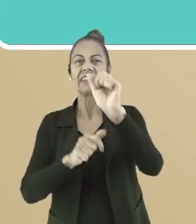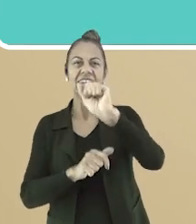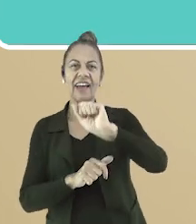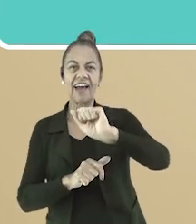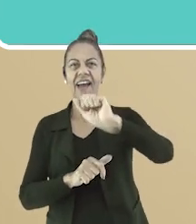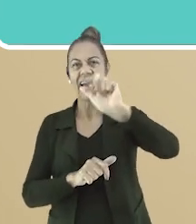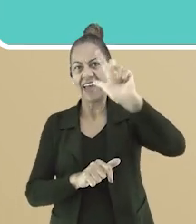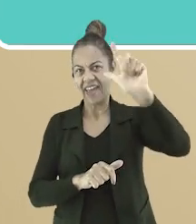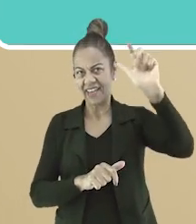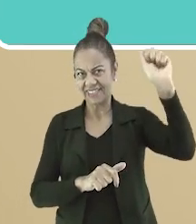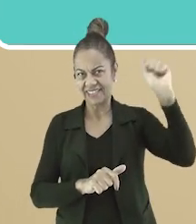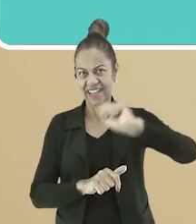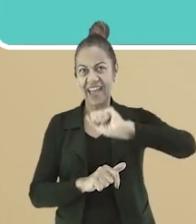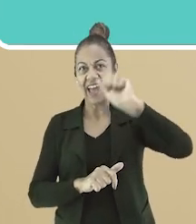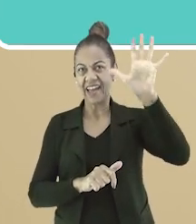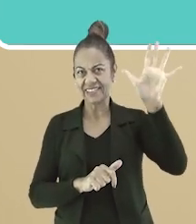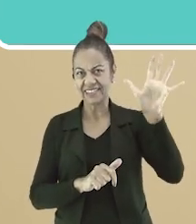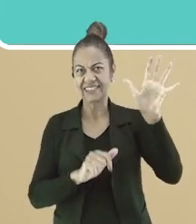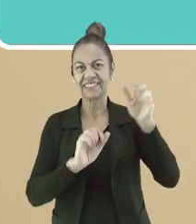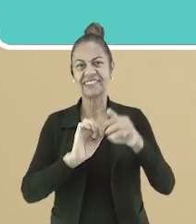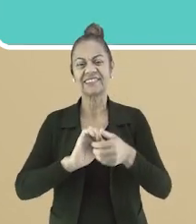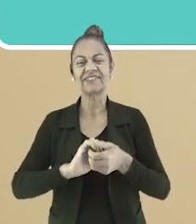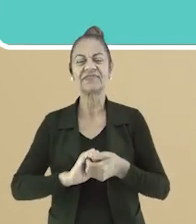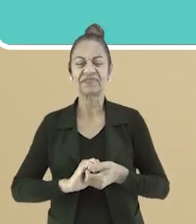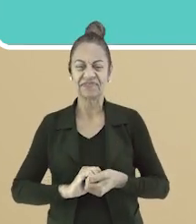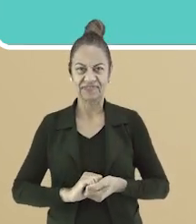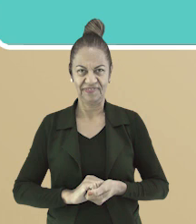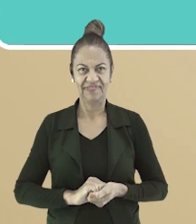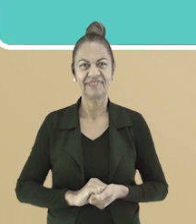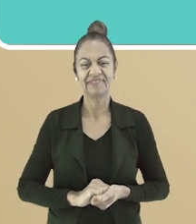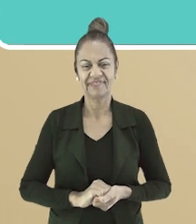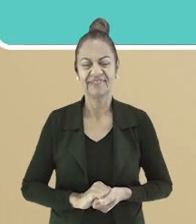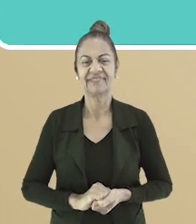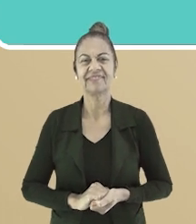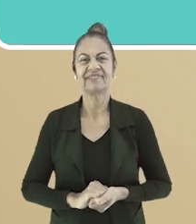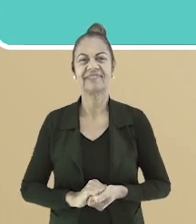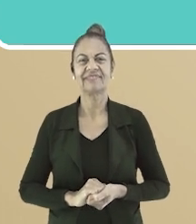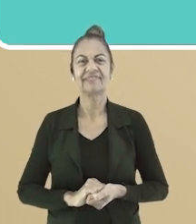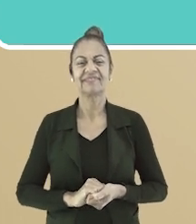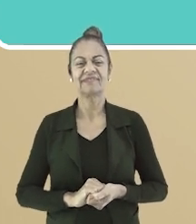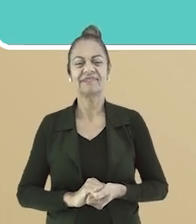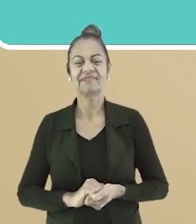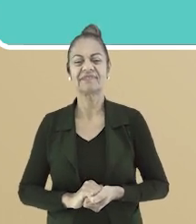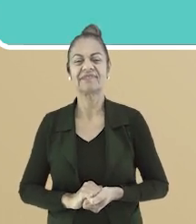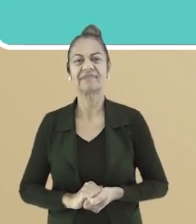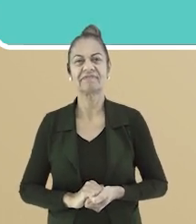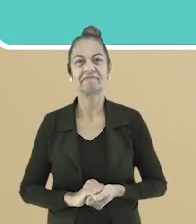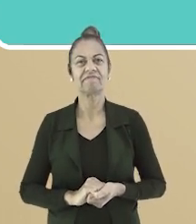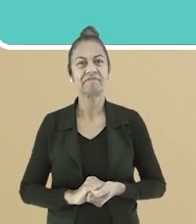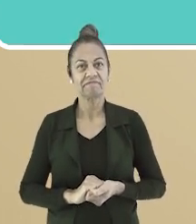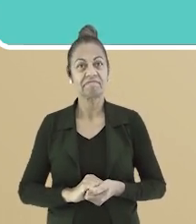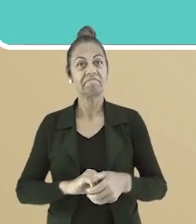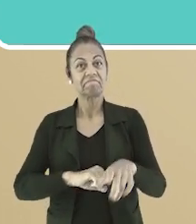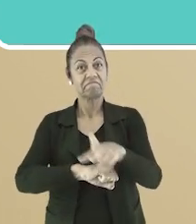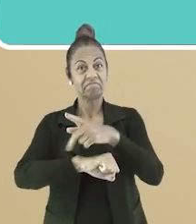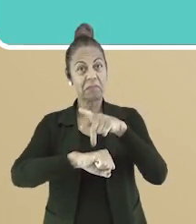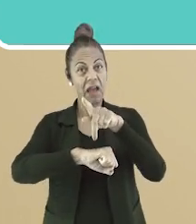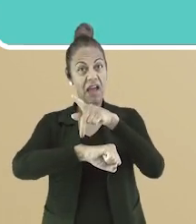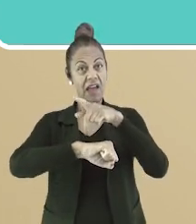Príncipe, adivinhe? Também localizado na África. E Timor-Leste, que fica no sudoeste asiático.